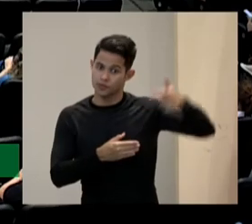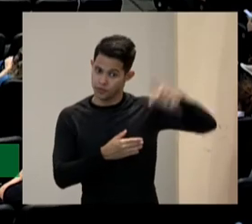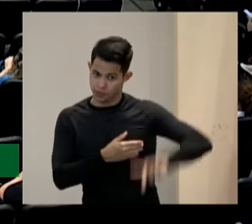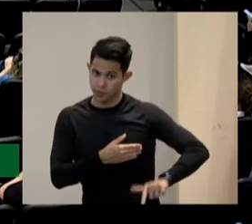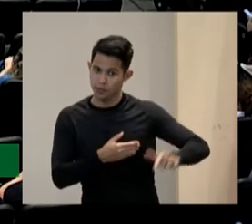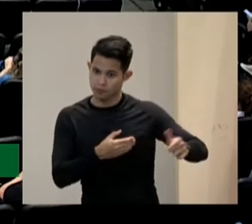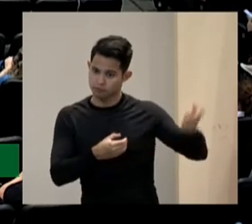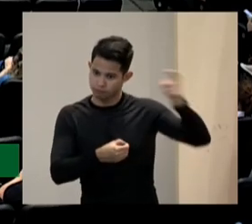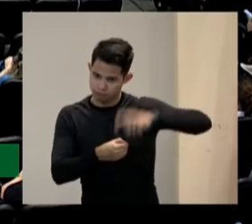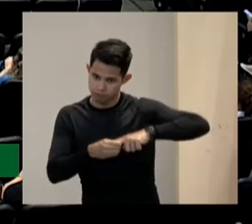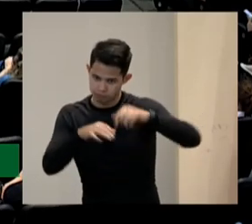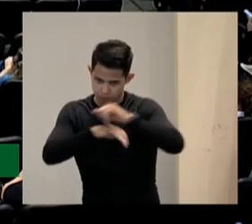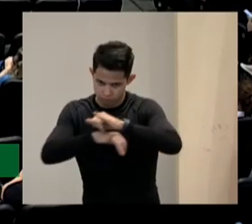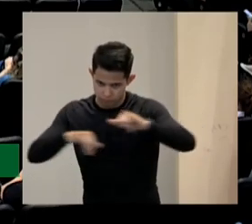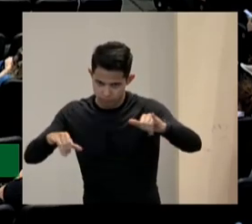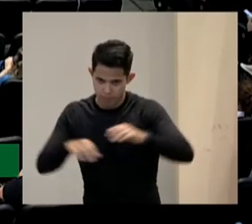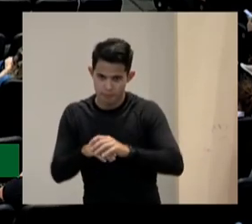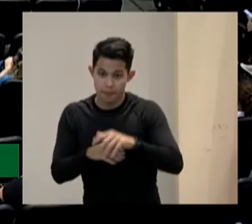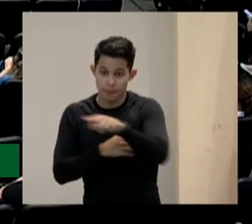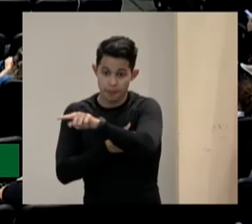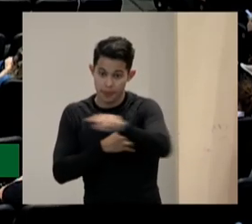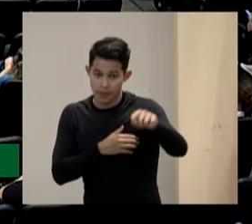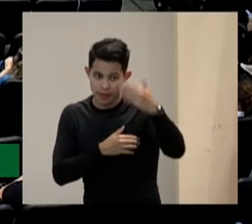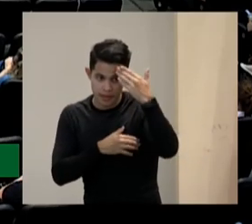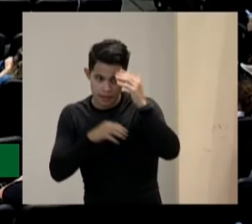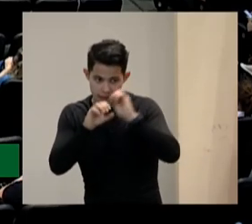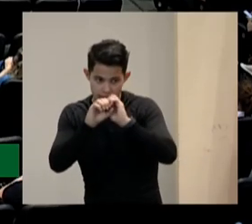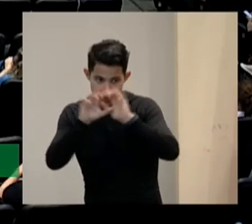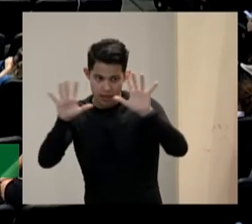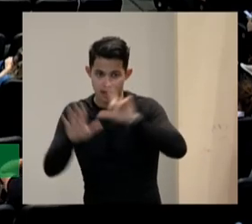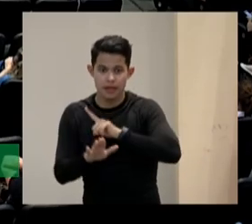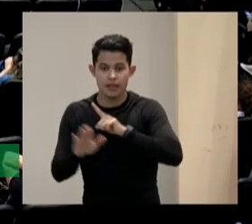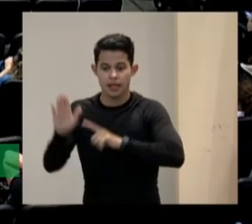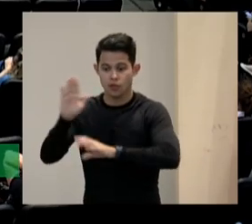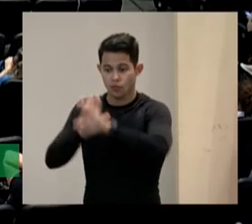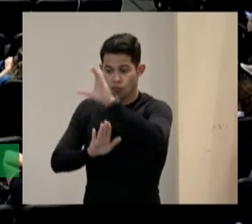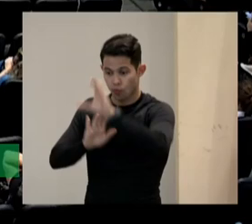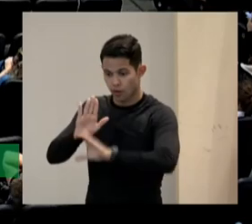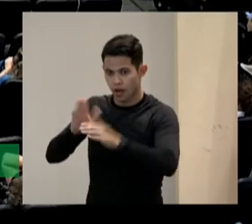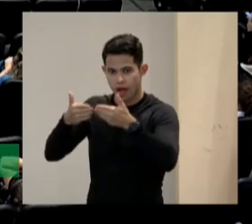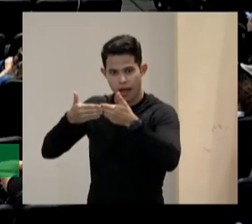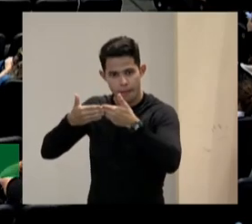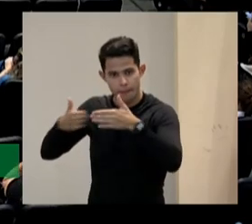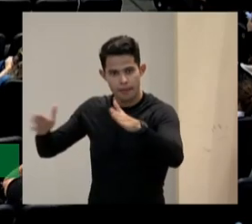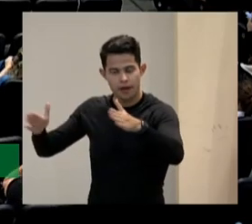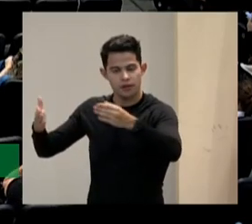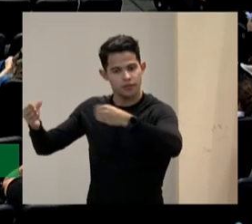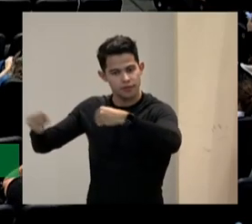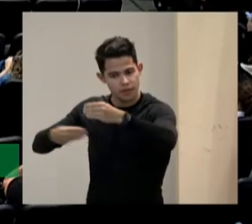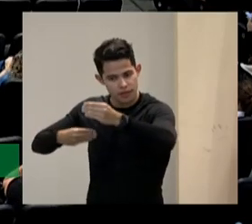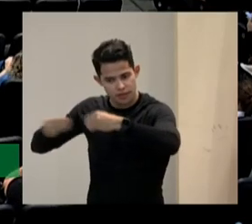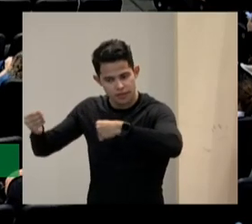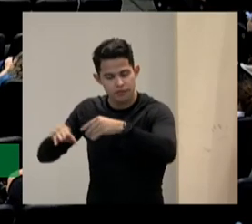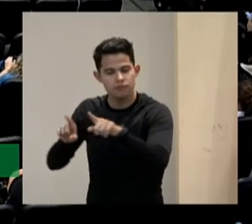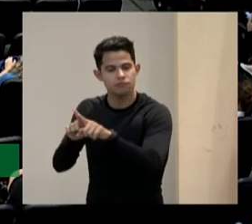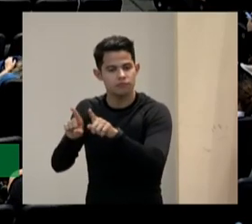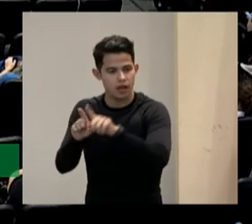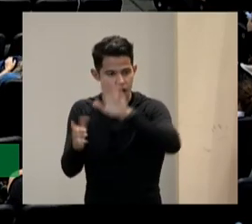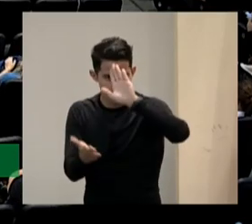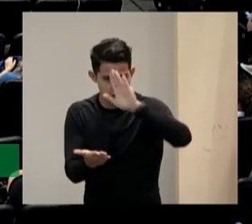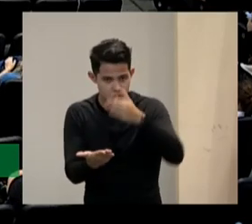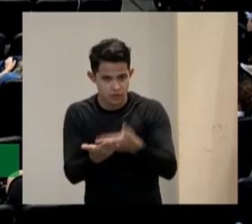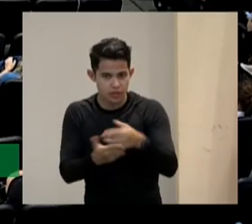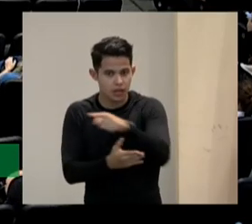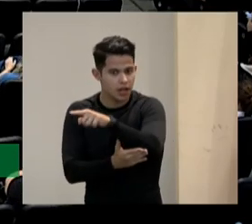início a gente tem que entender que nós temos um currículo na verde flexível e além de entender acreditar que temos um